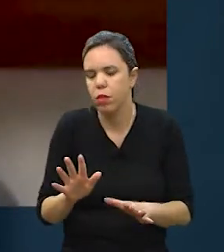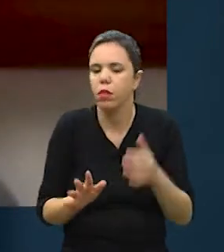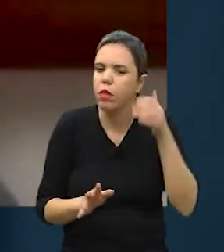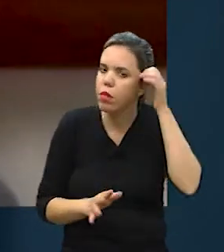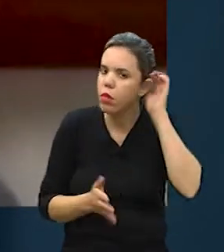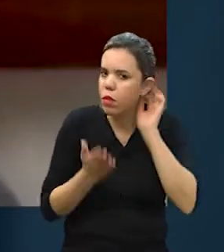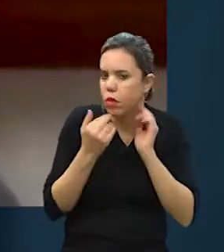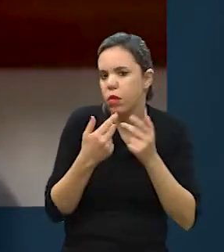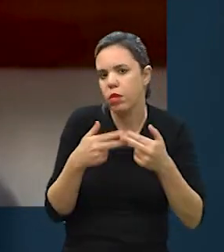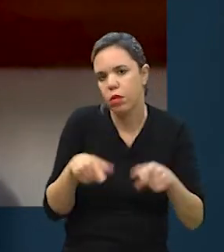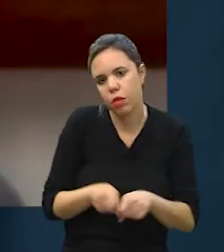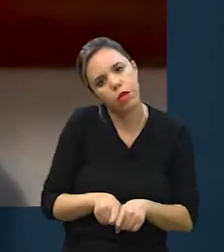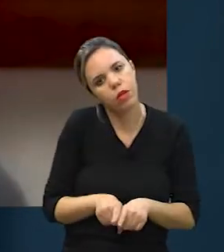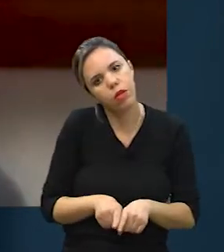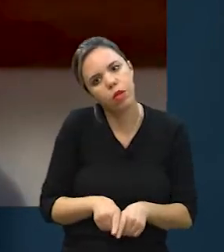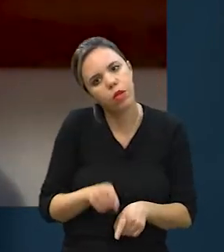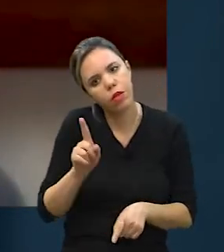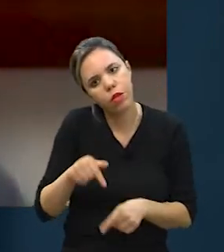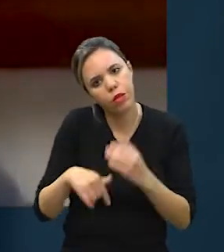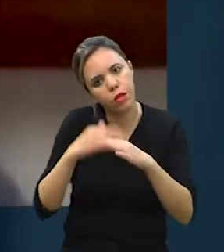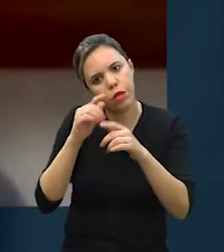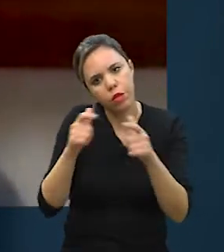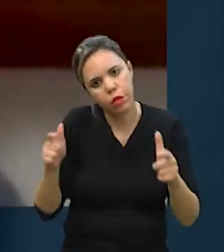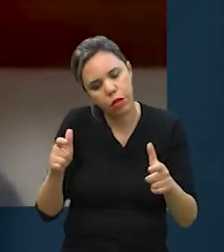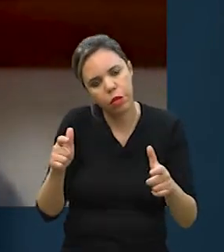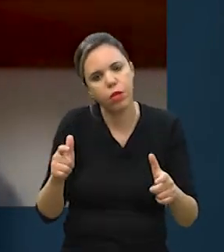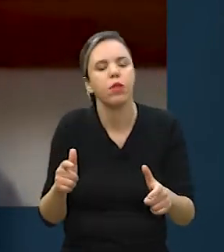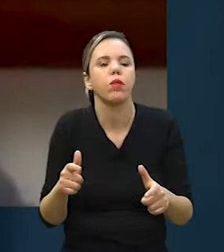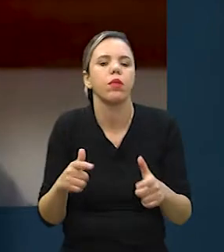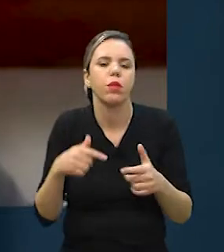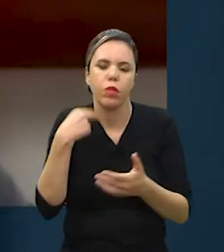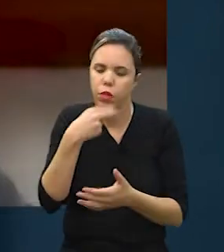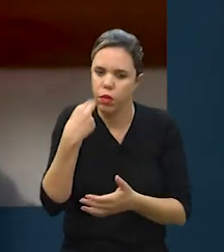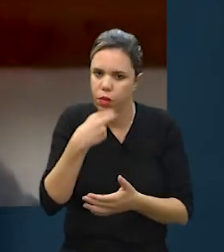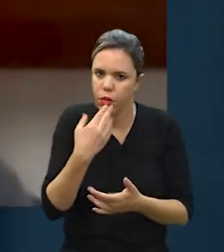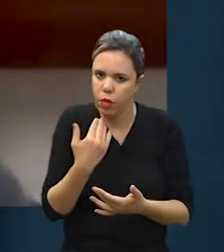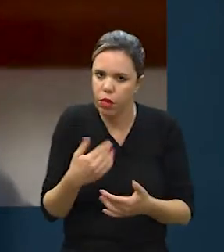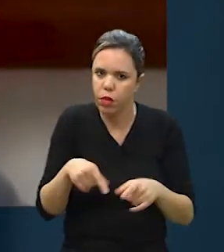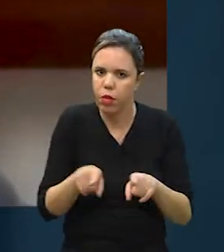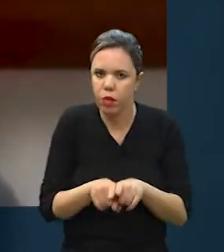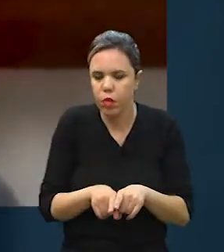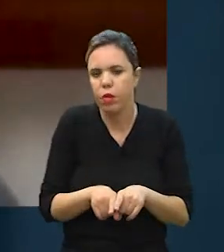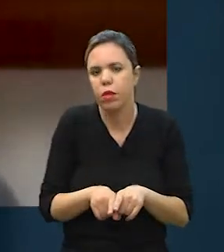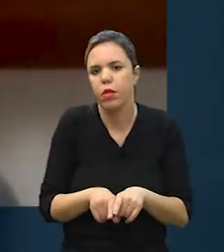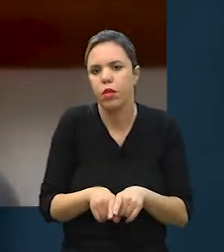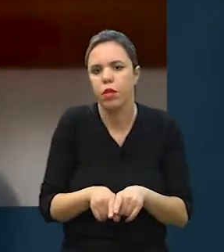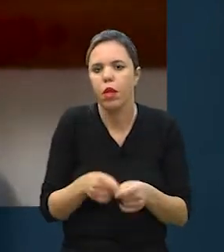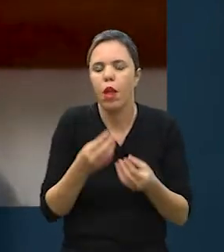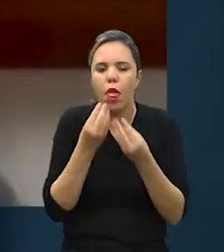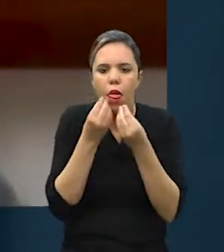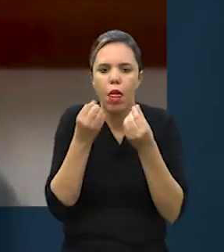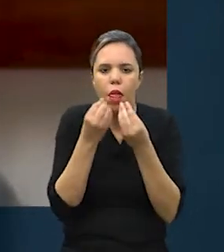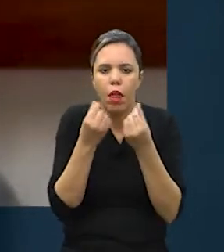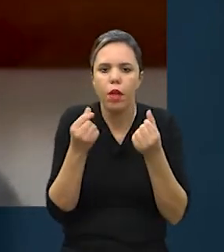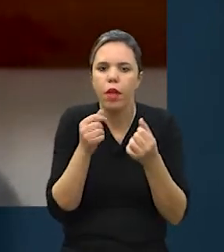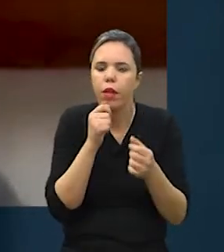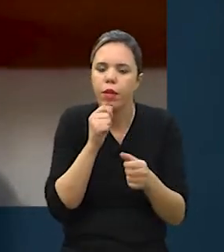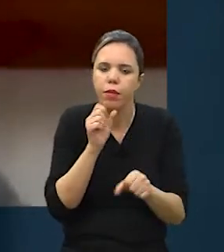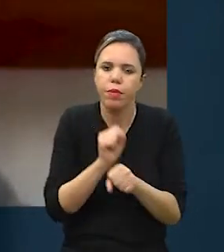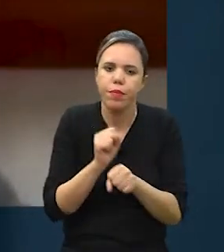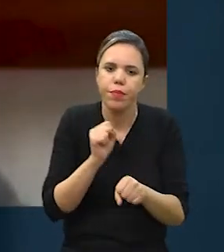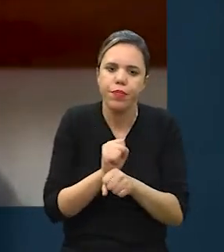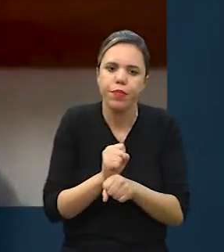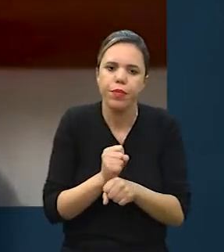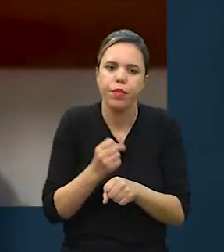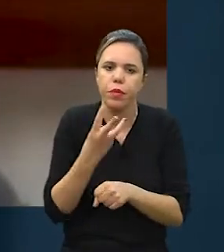existe. Então, a alimentação, ela evoluiu na parte nutricional, mas na parte de paladar, ela ficou